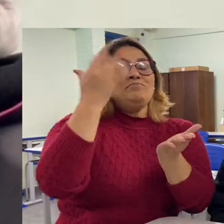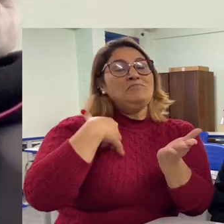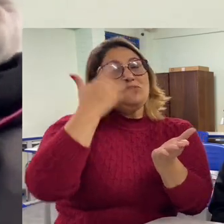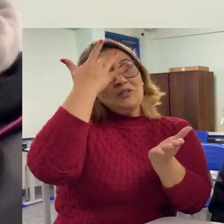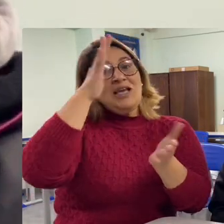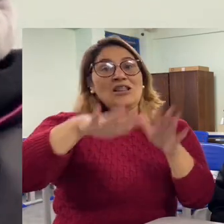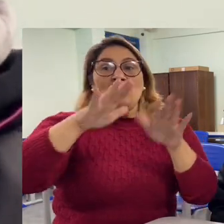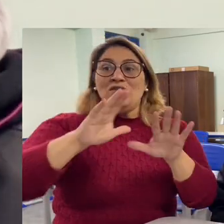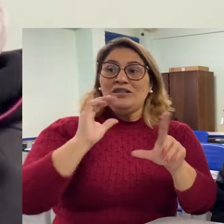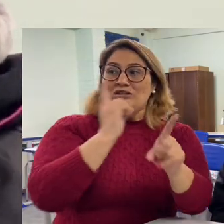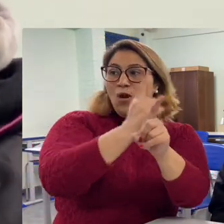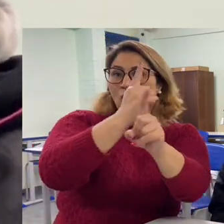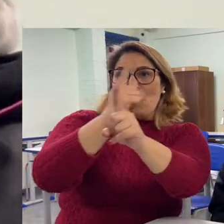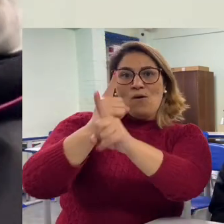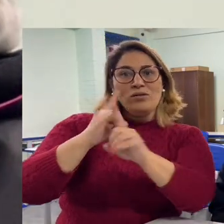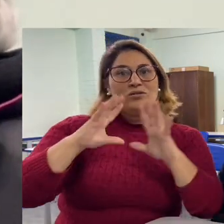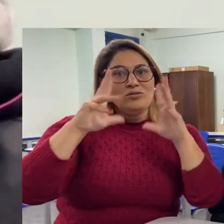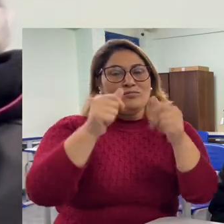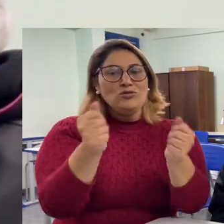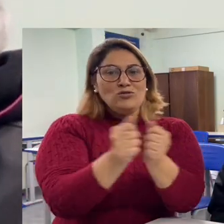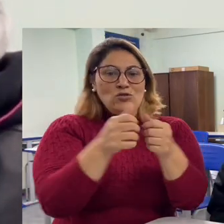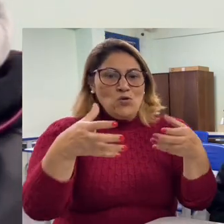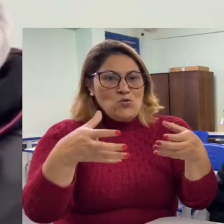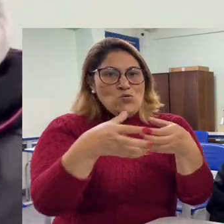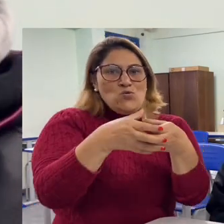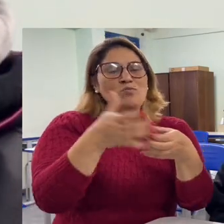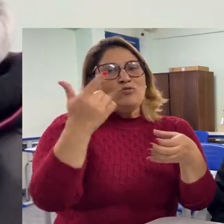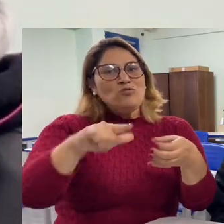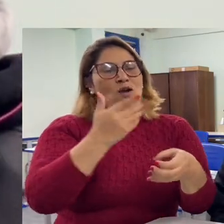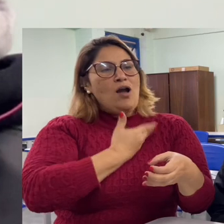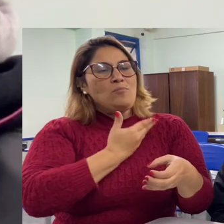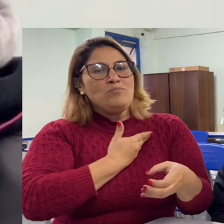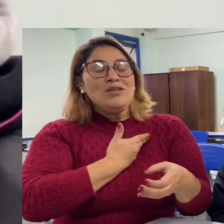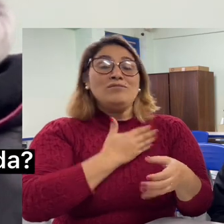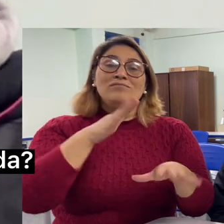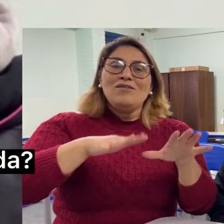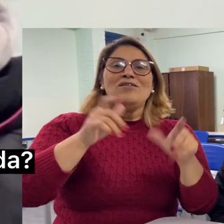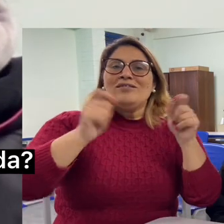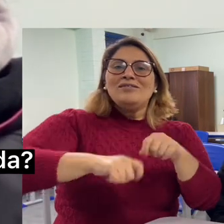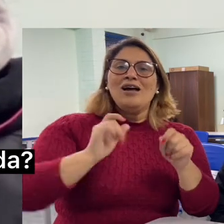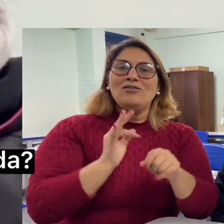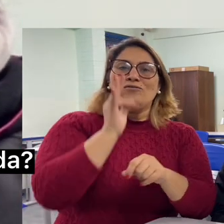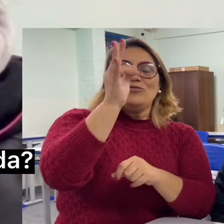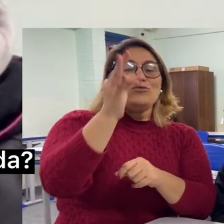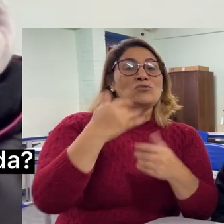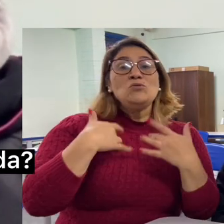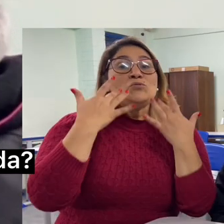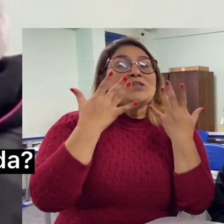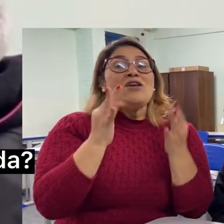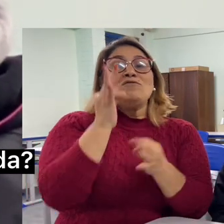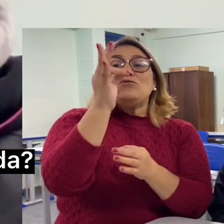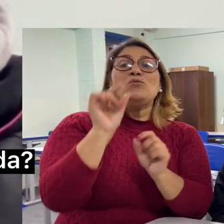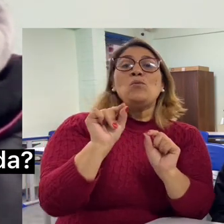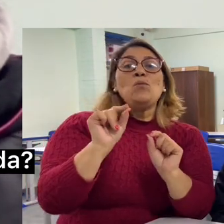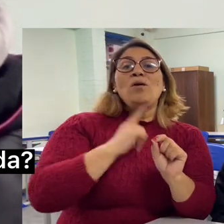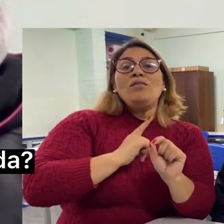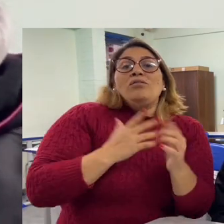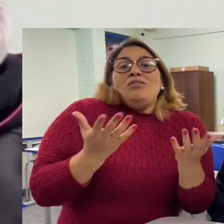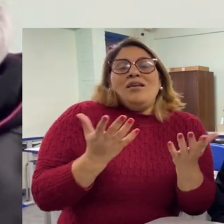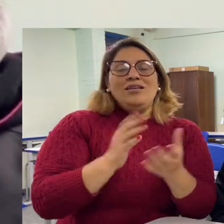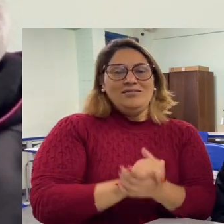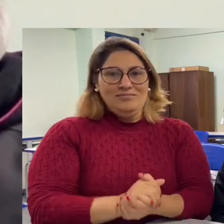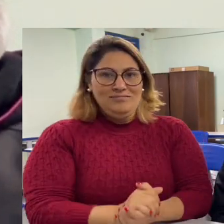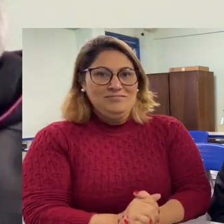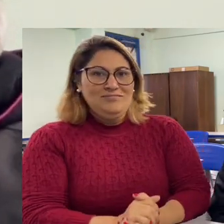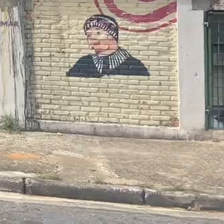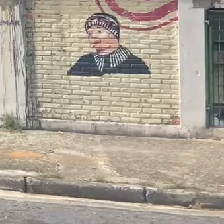se reencontrar, né? Fazer essas turminhas se reencontrar de novo. Quem sabe? O o futuro nos aguarda? O